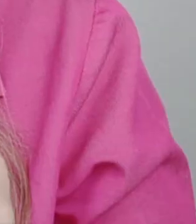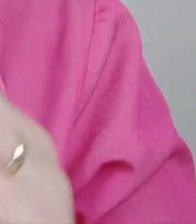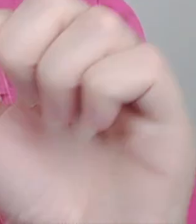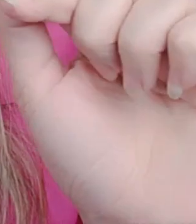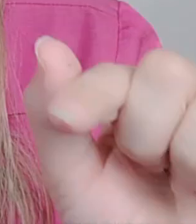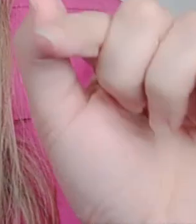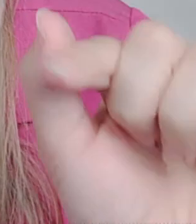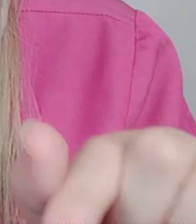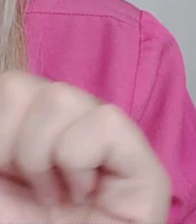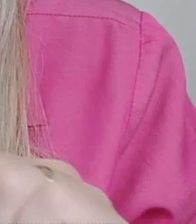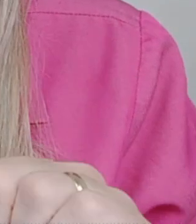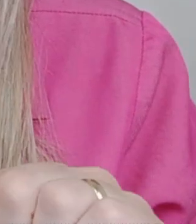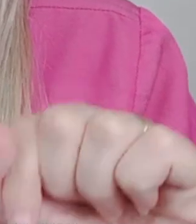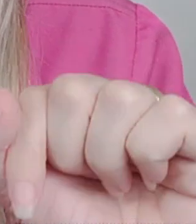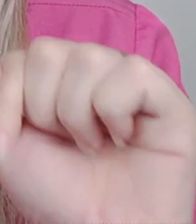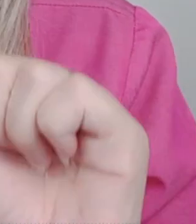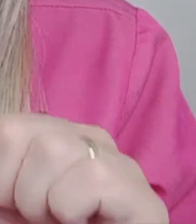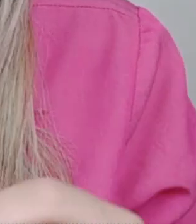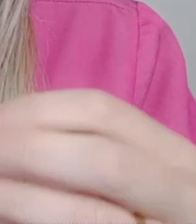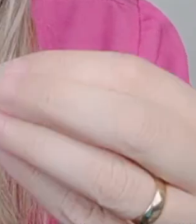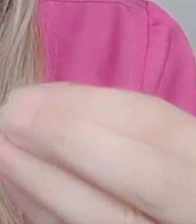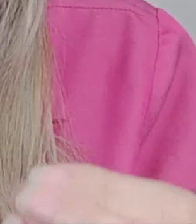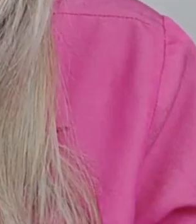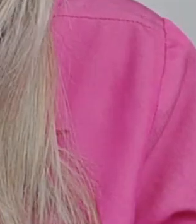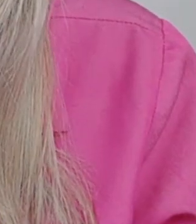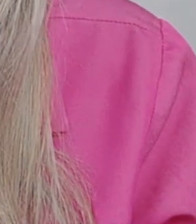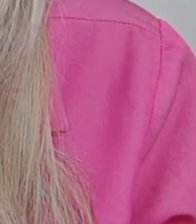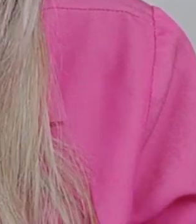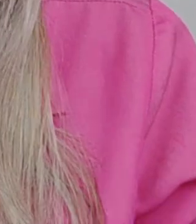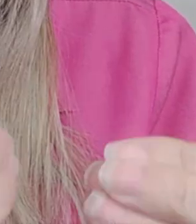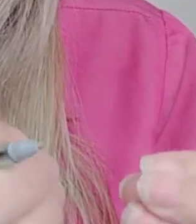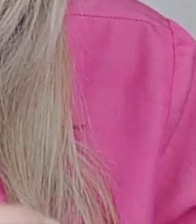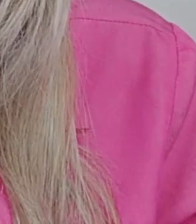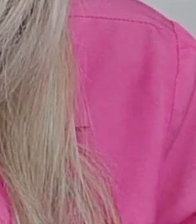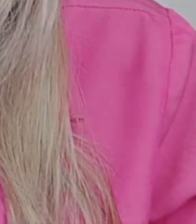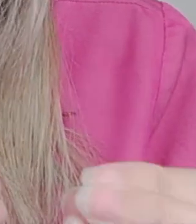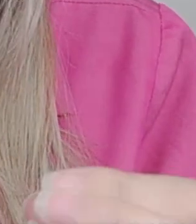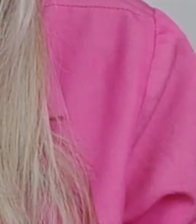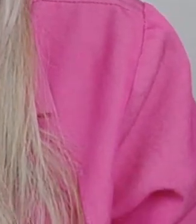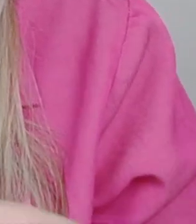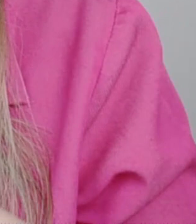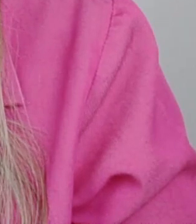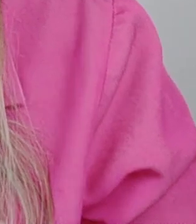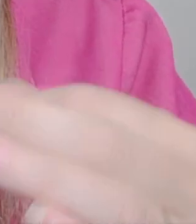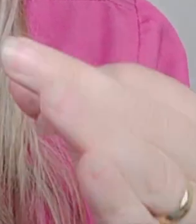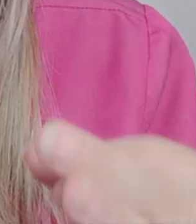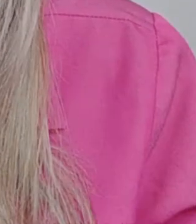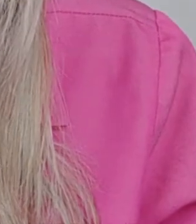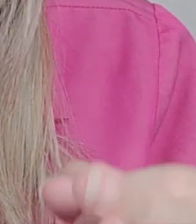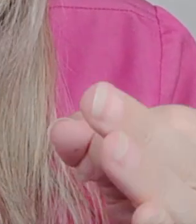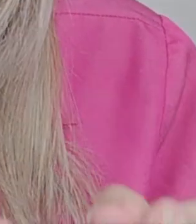confirmado pelo próprio ministro da cidadania, Ronaldo Beto, de que sim, gente, tá? A Caixa Econômica Federal